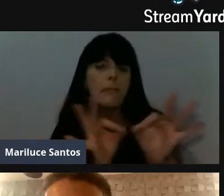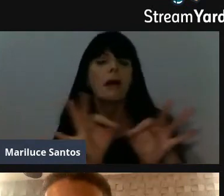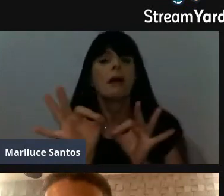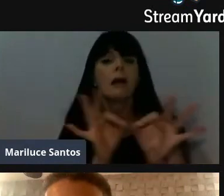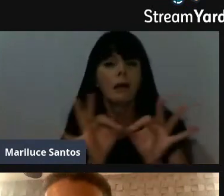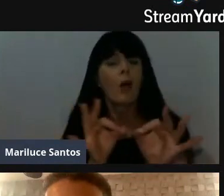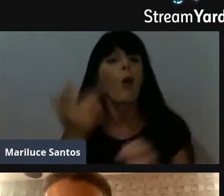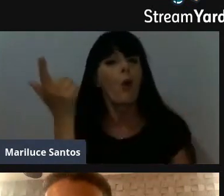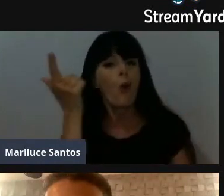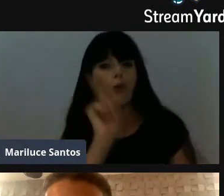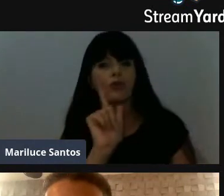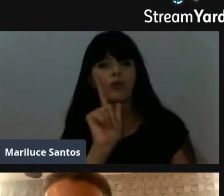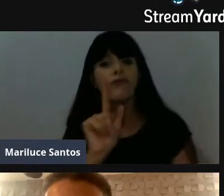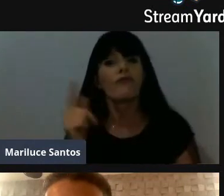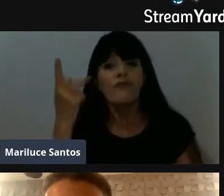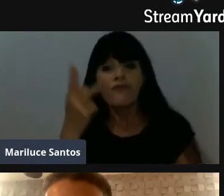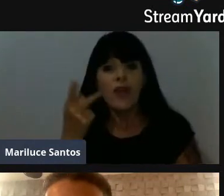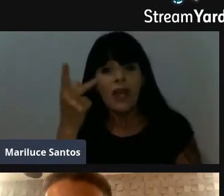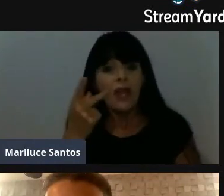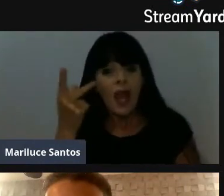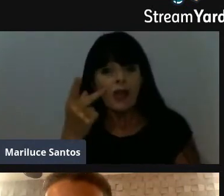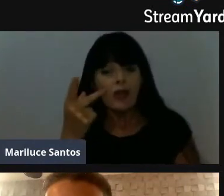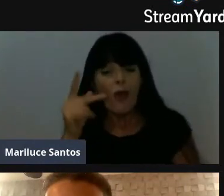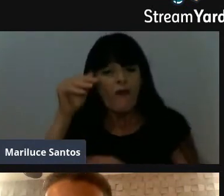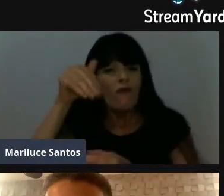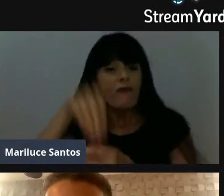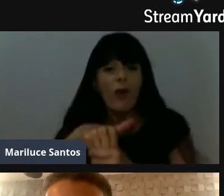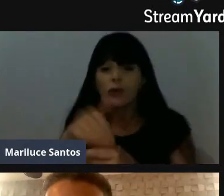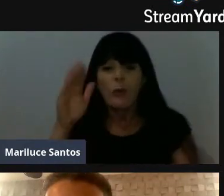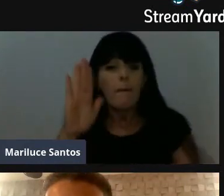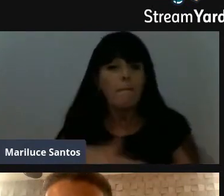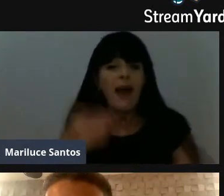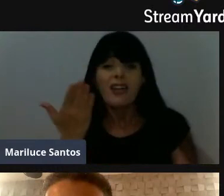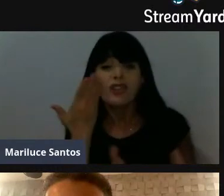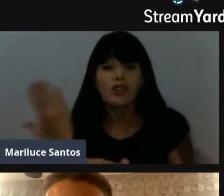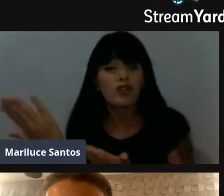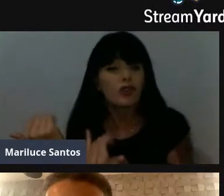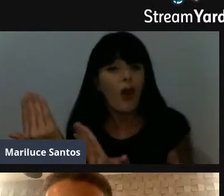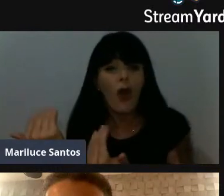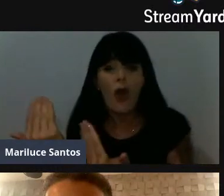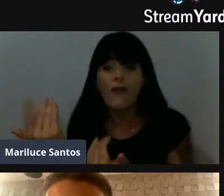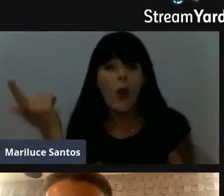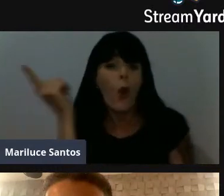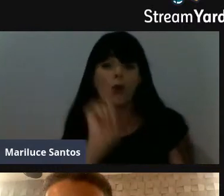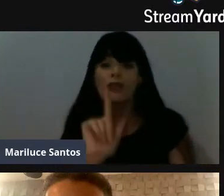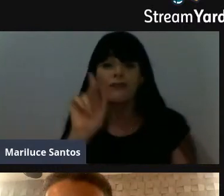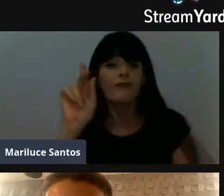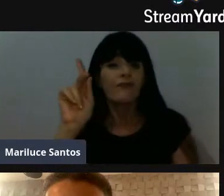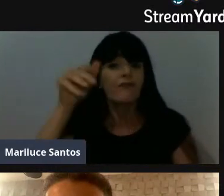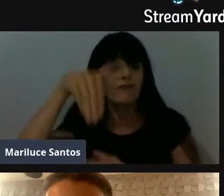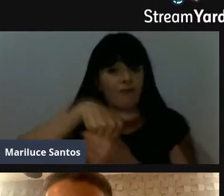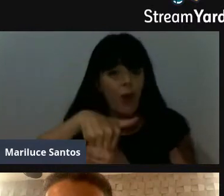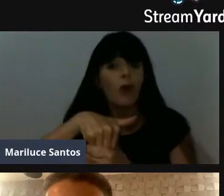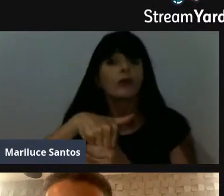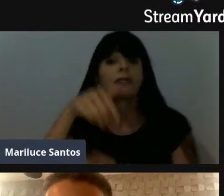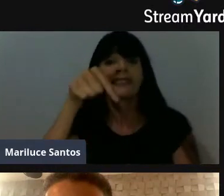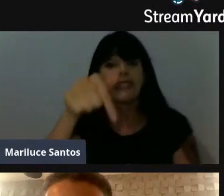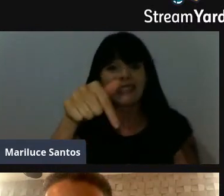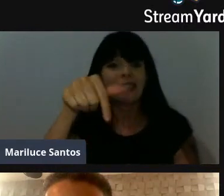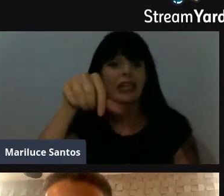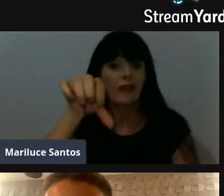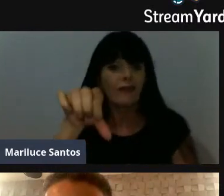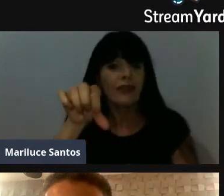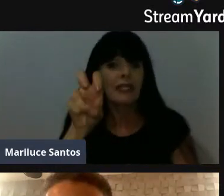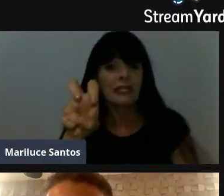eu fui o vereador mais votado à época, o mais jovem da história de Itapecerica, e o mais votado à época, com 795